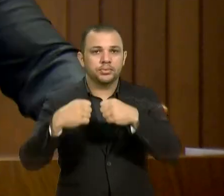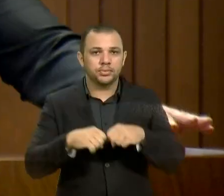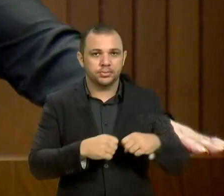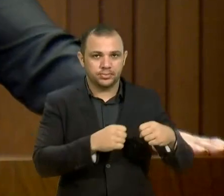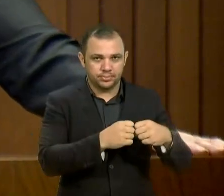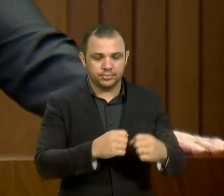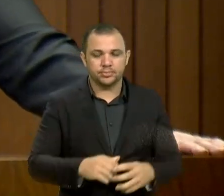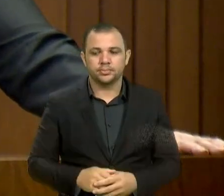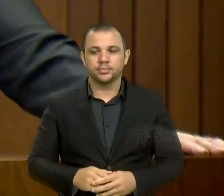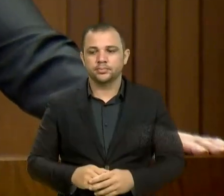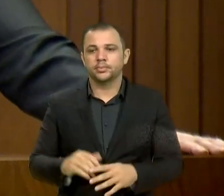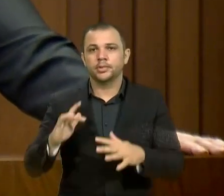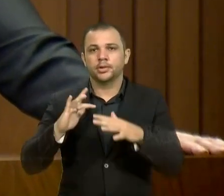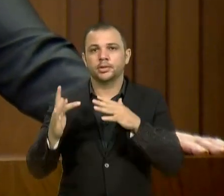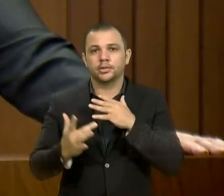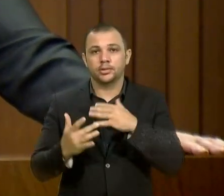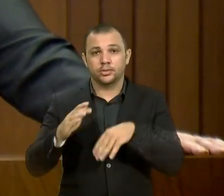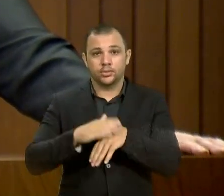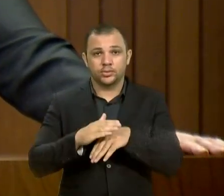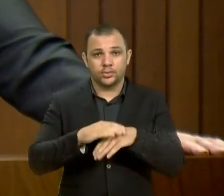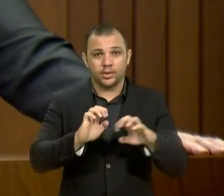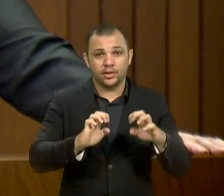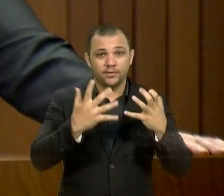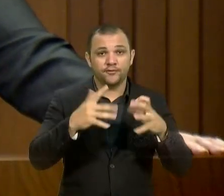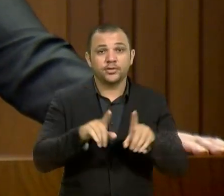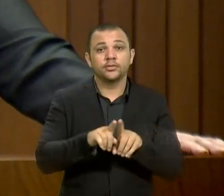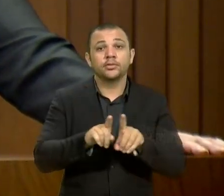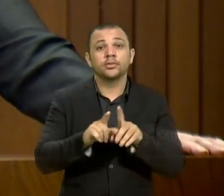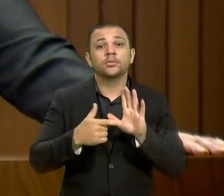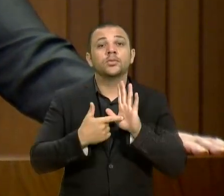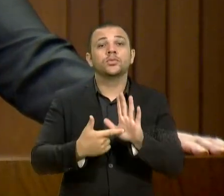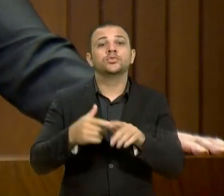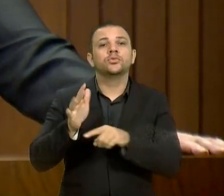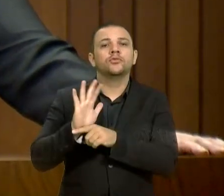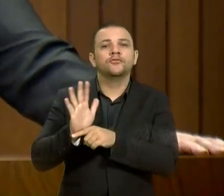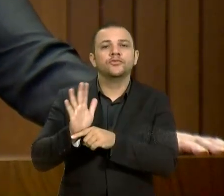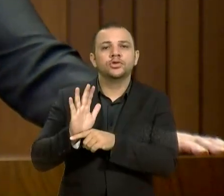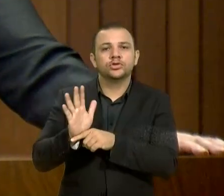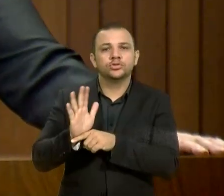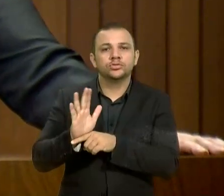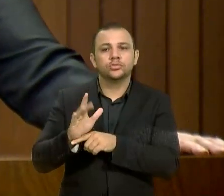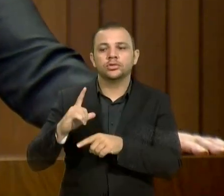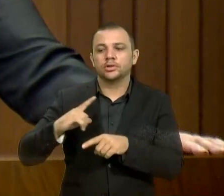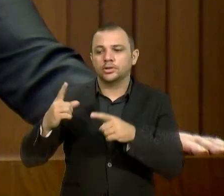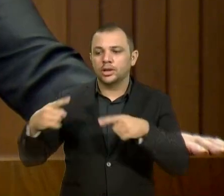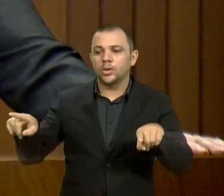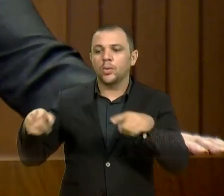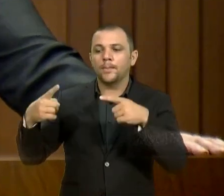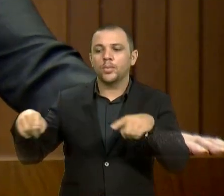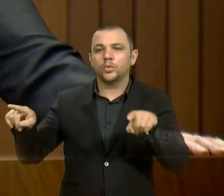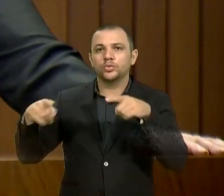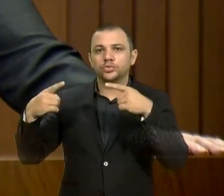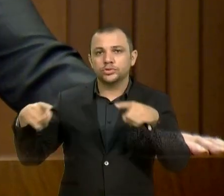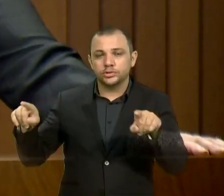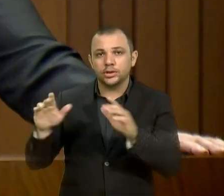do evento ainda foi postado um vídeo com uma música evangélica,